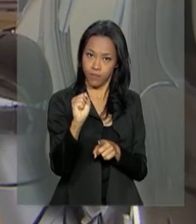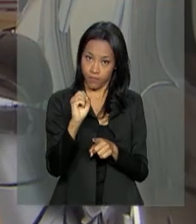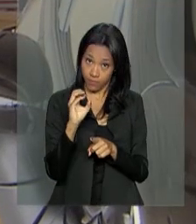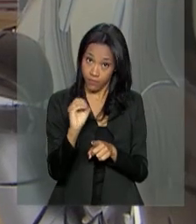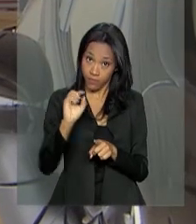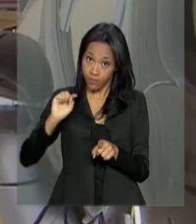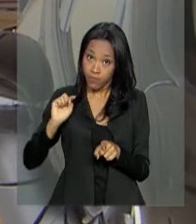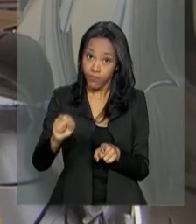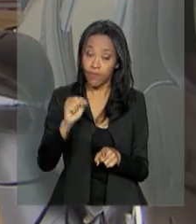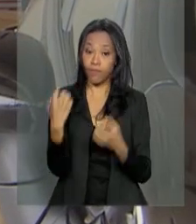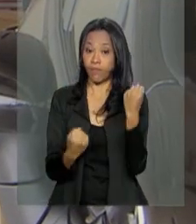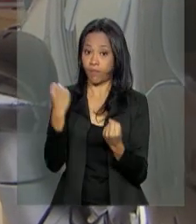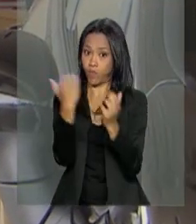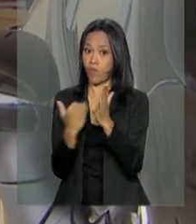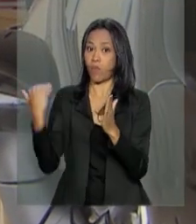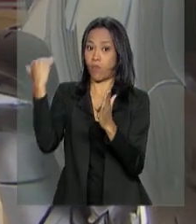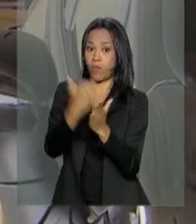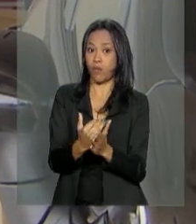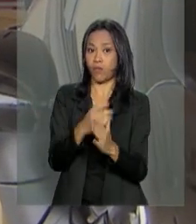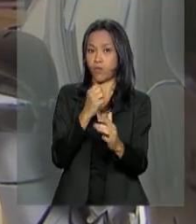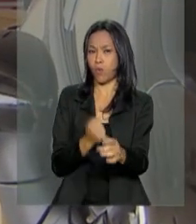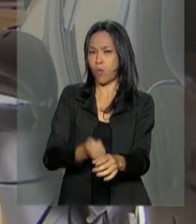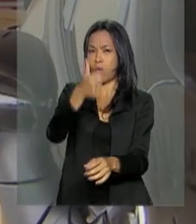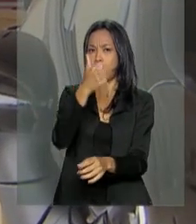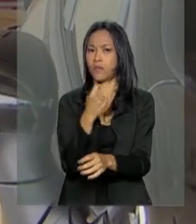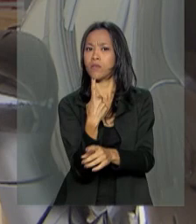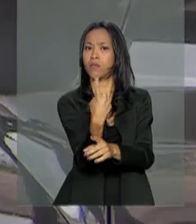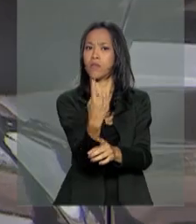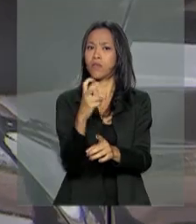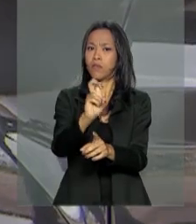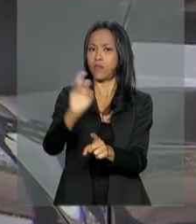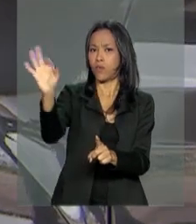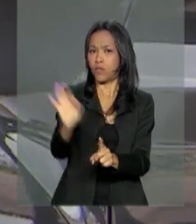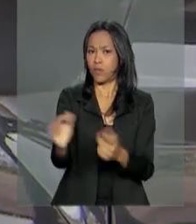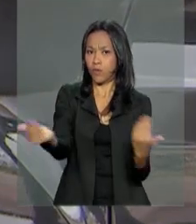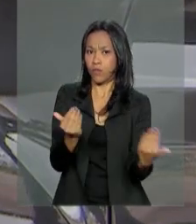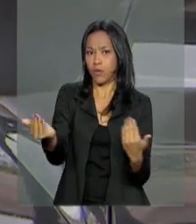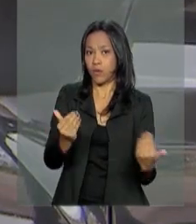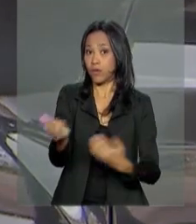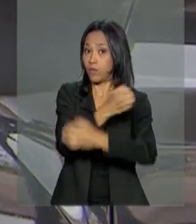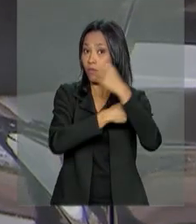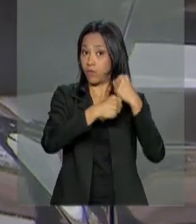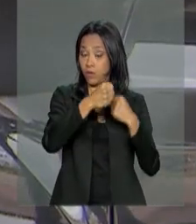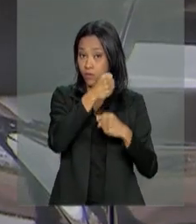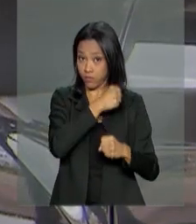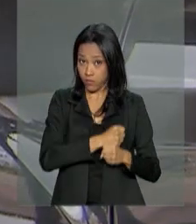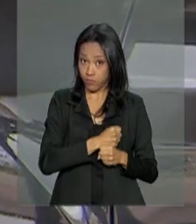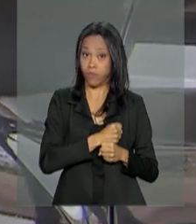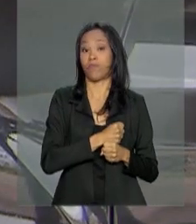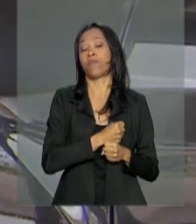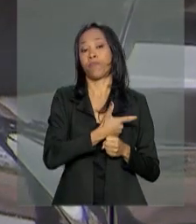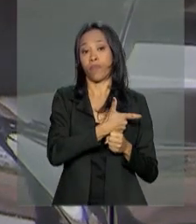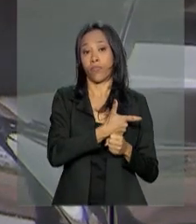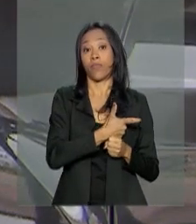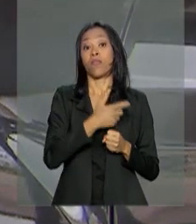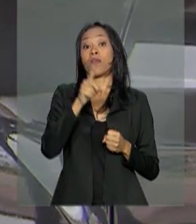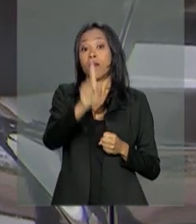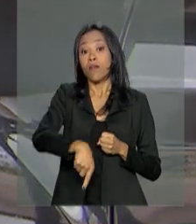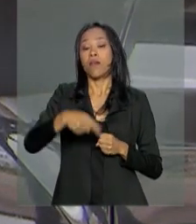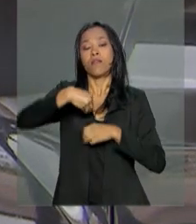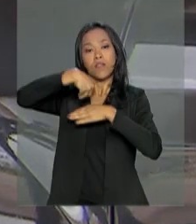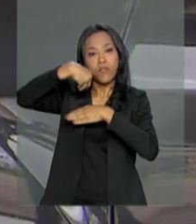alta de quase 15% em relação a 2017. Os dados foram divulgados pela Associação Nacional